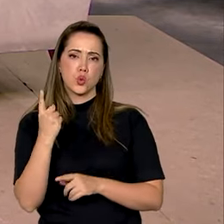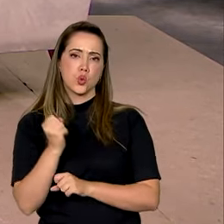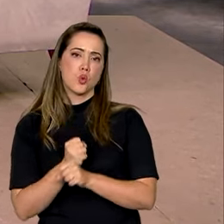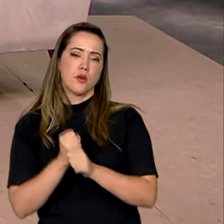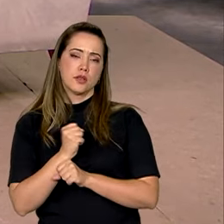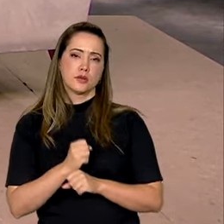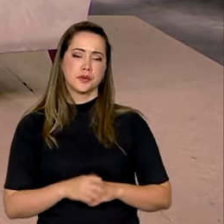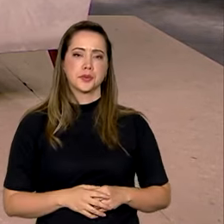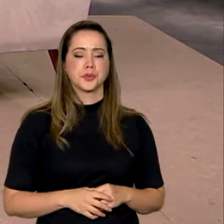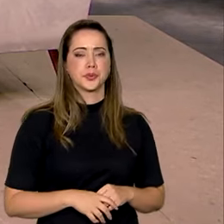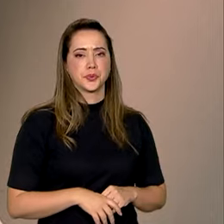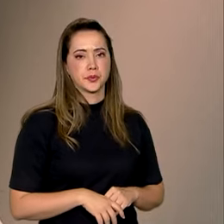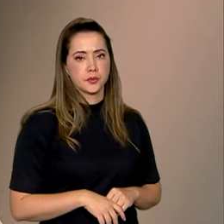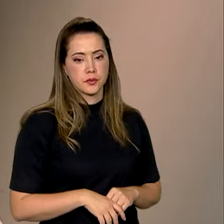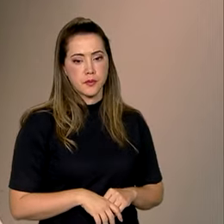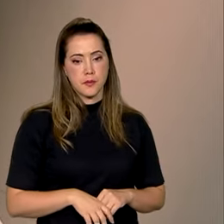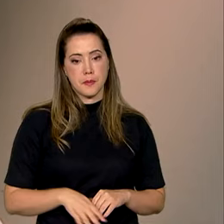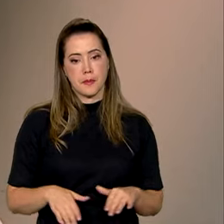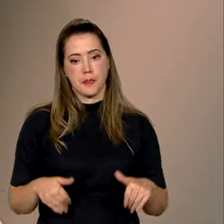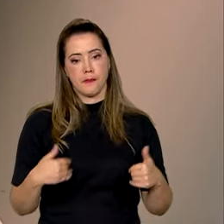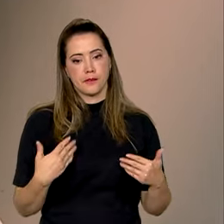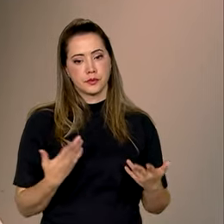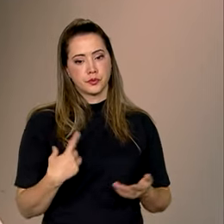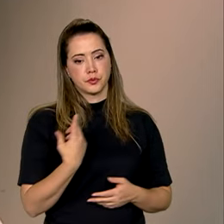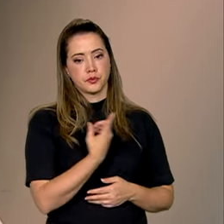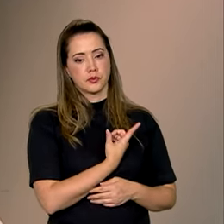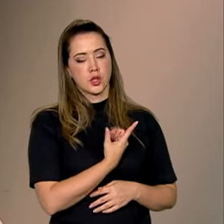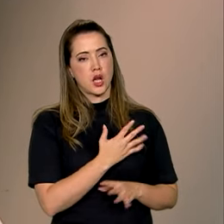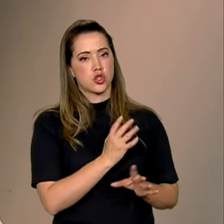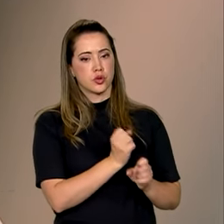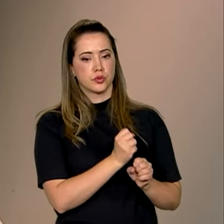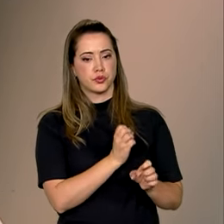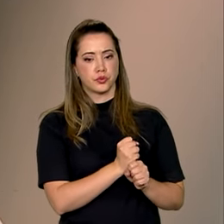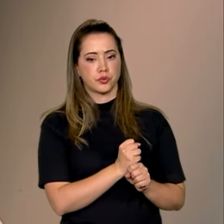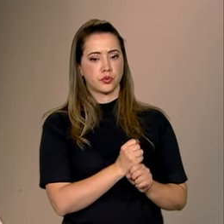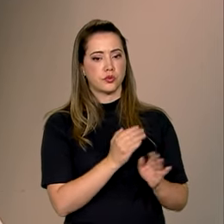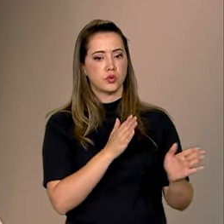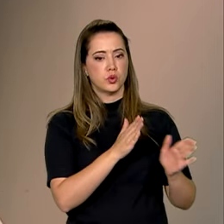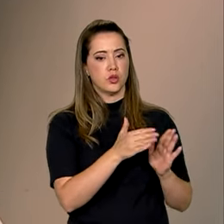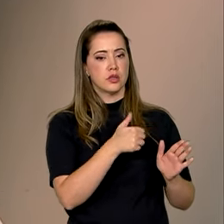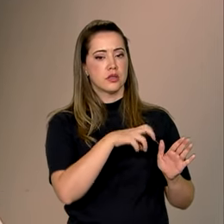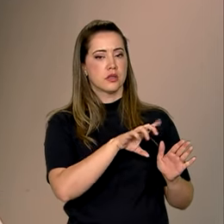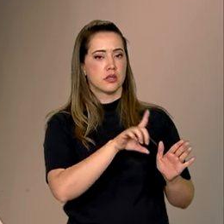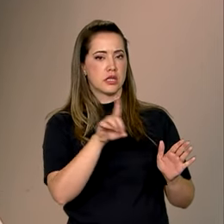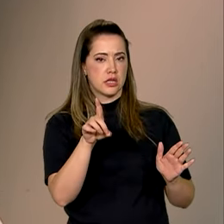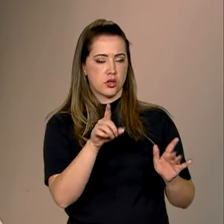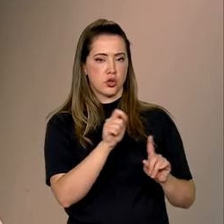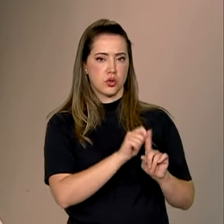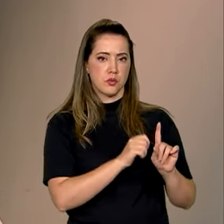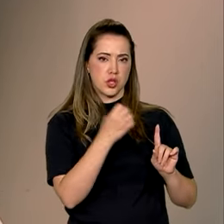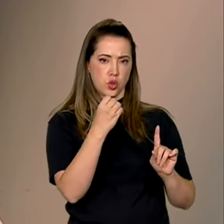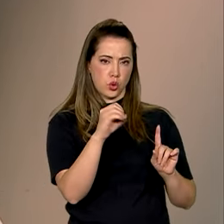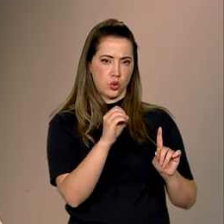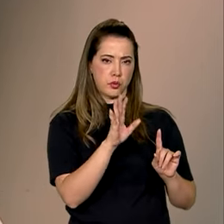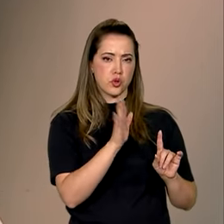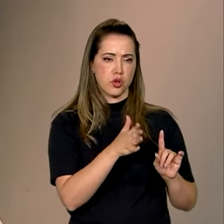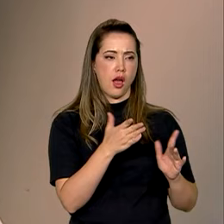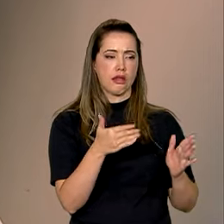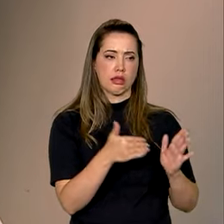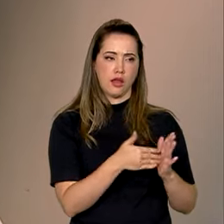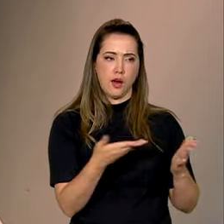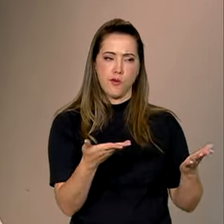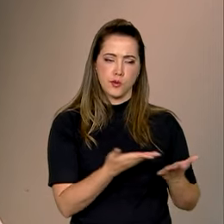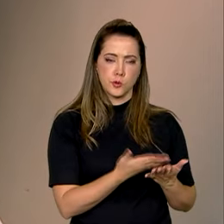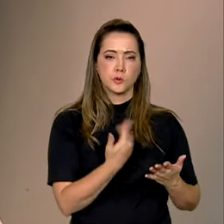ano, Matheus? Exatamente. Nós fechamos na primeira quinzena de outubro, é um número que foi processado até agora